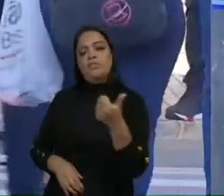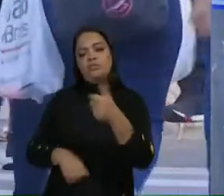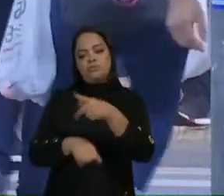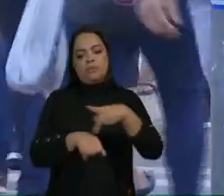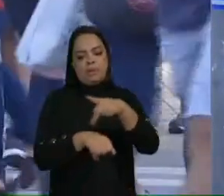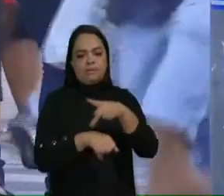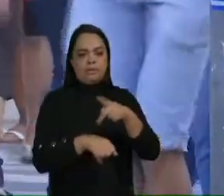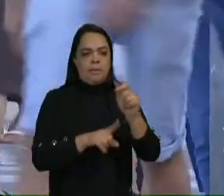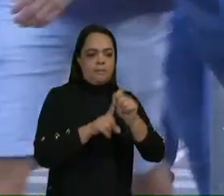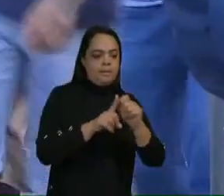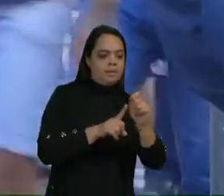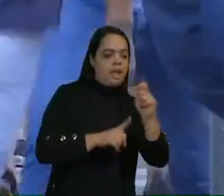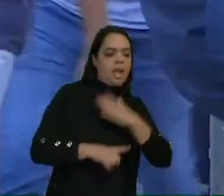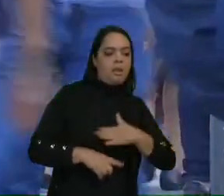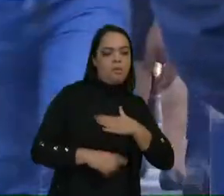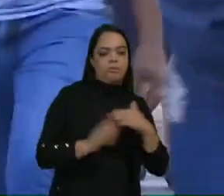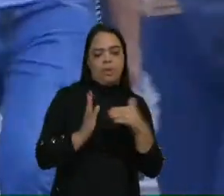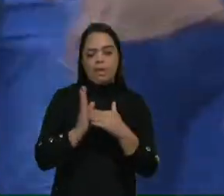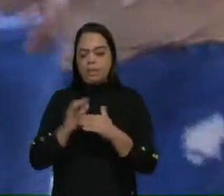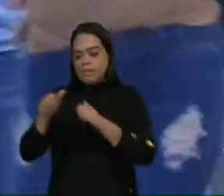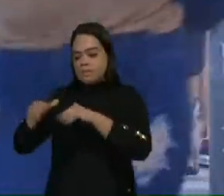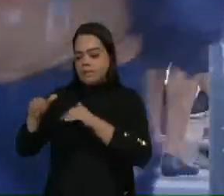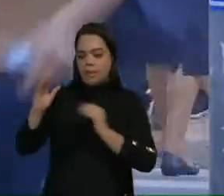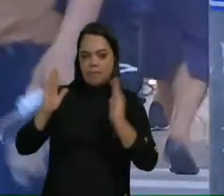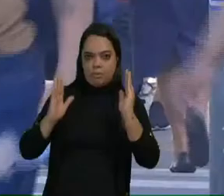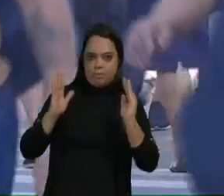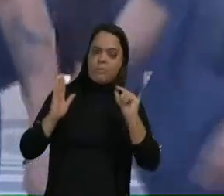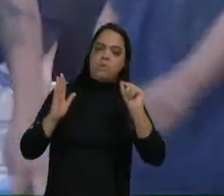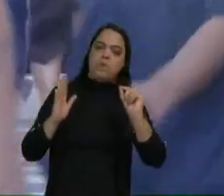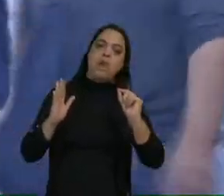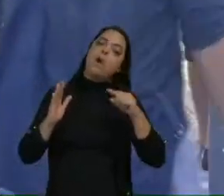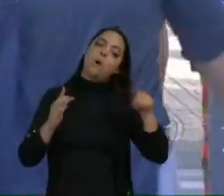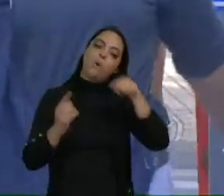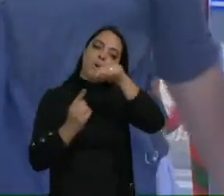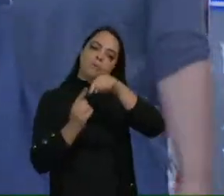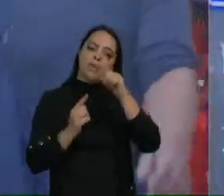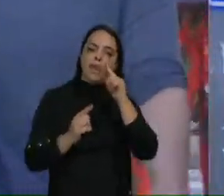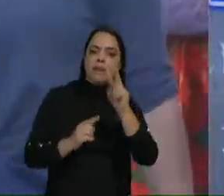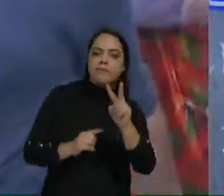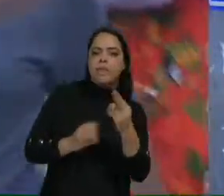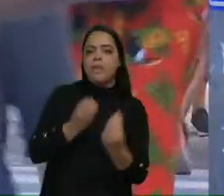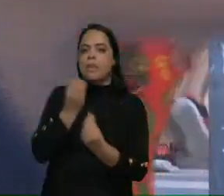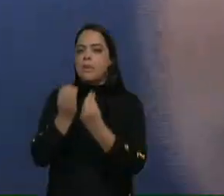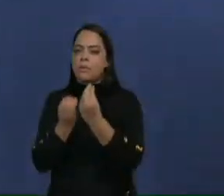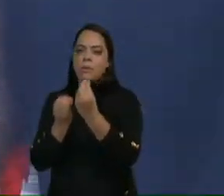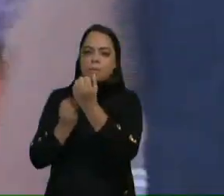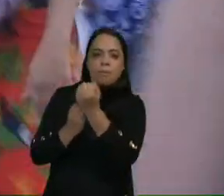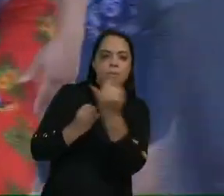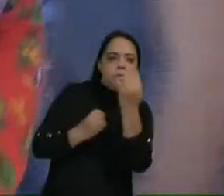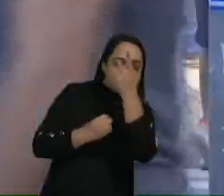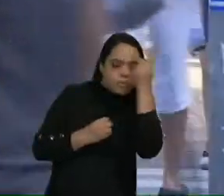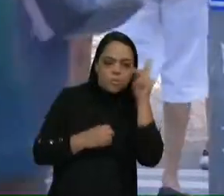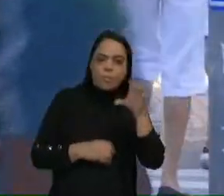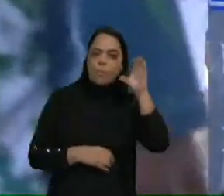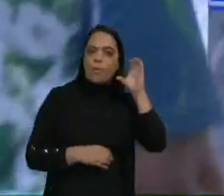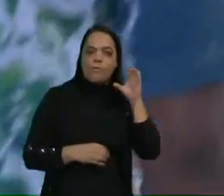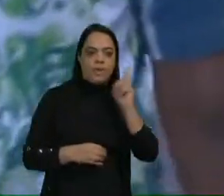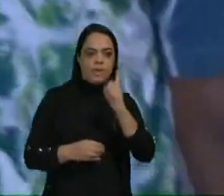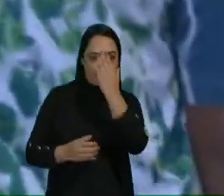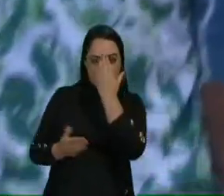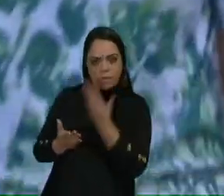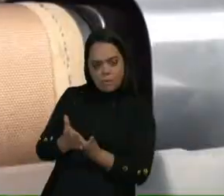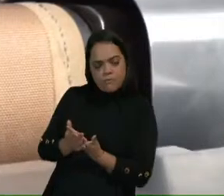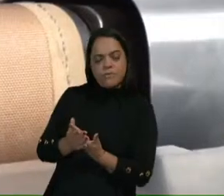agosto e setembro do ano passado, com o objetivo de medir os índices de confiança e desconfiança em relação a diferentes